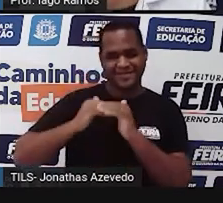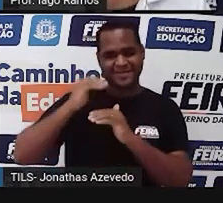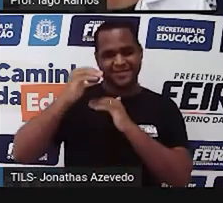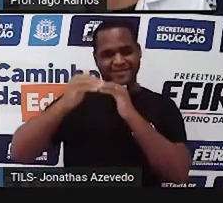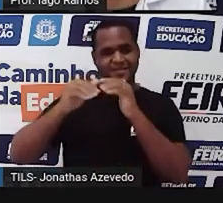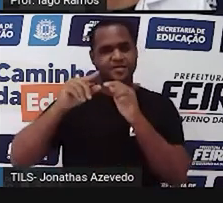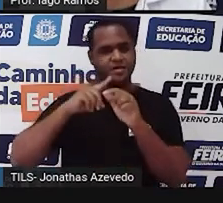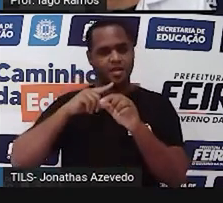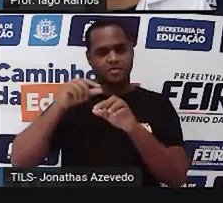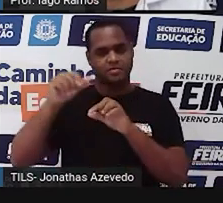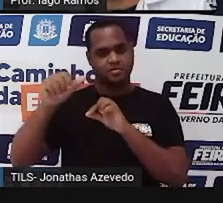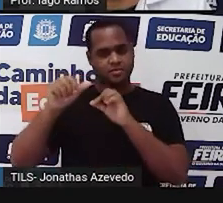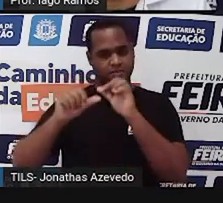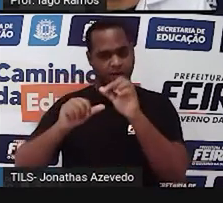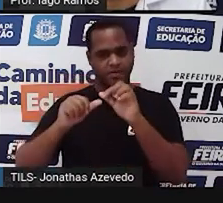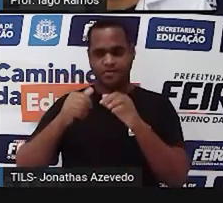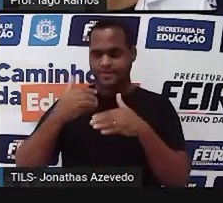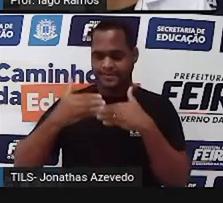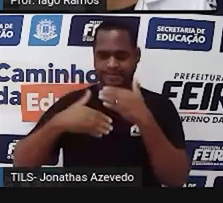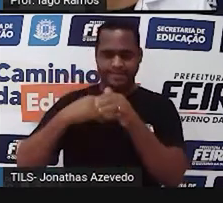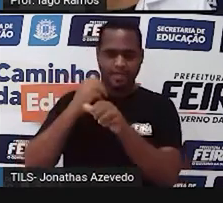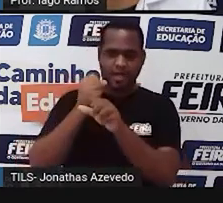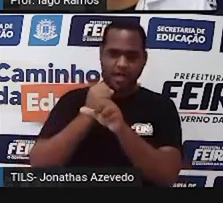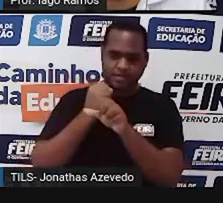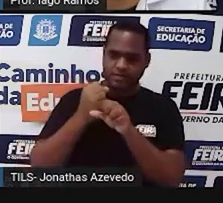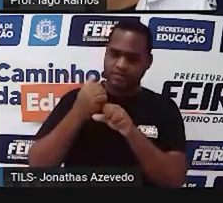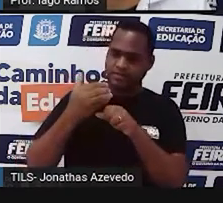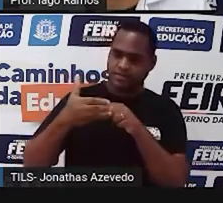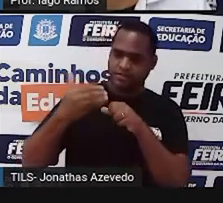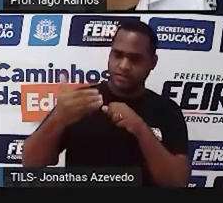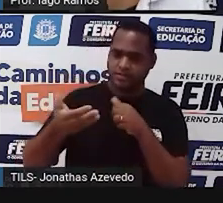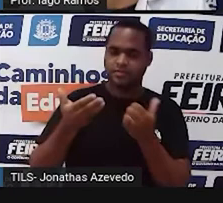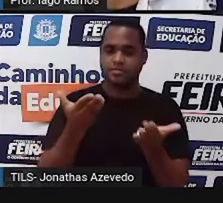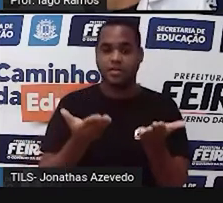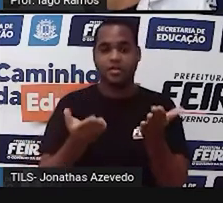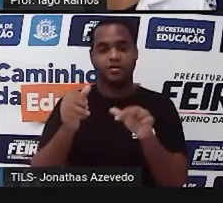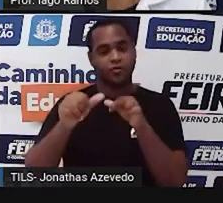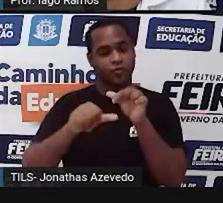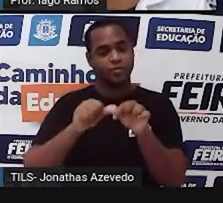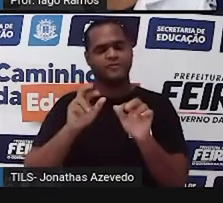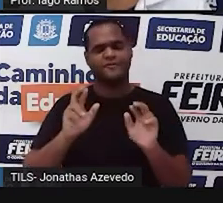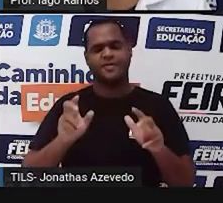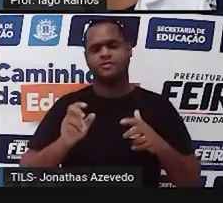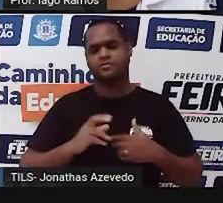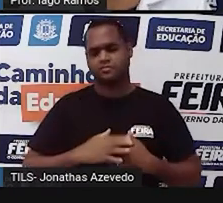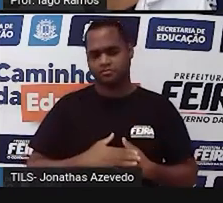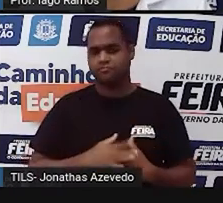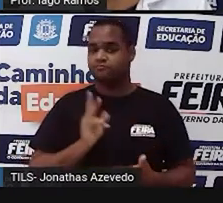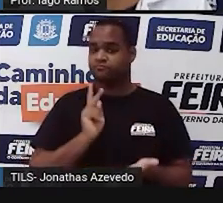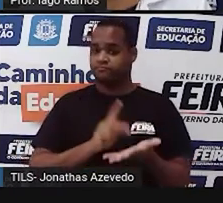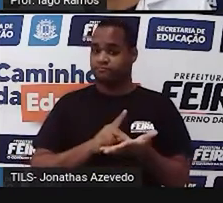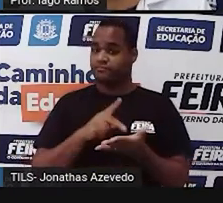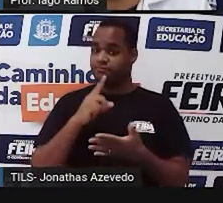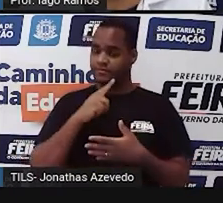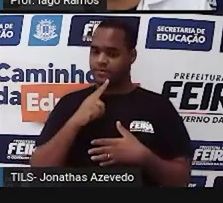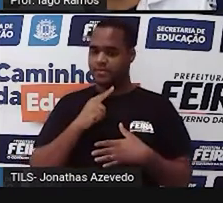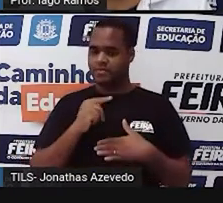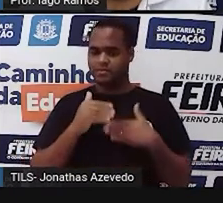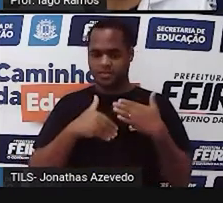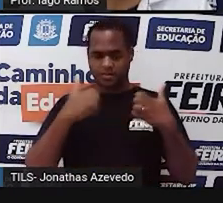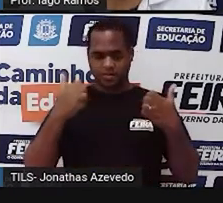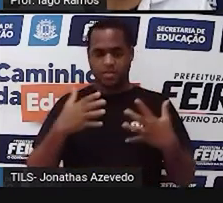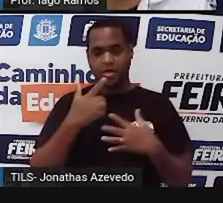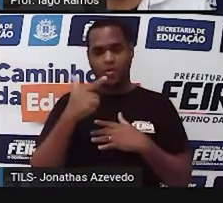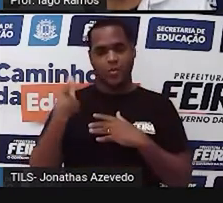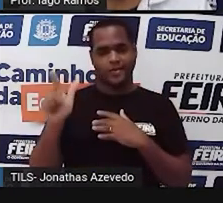Conforme o tempo foi passando, as balanças também mudaram. Isso é verdade. Avance para a próxima